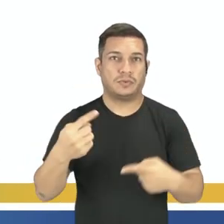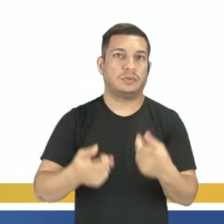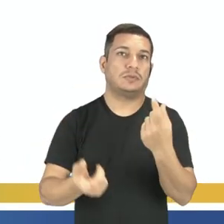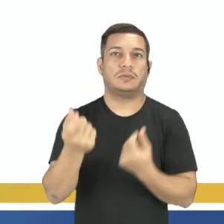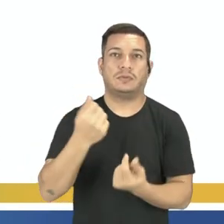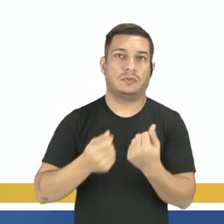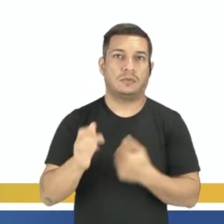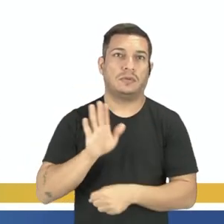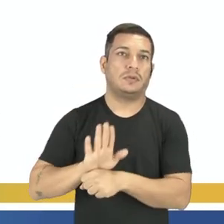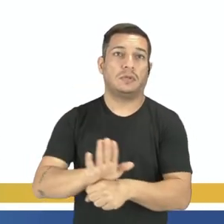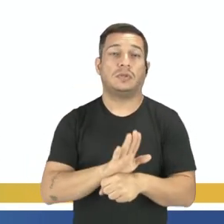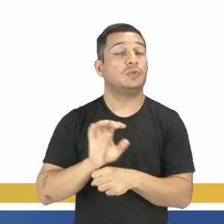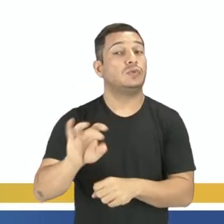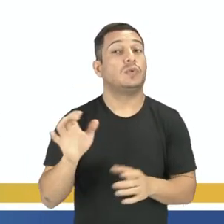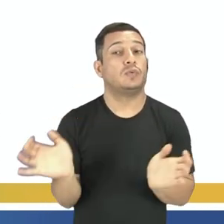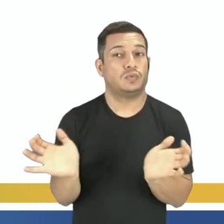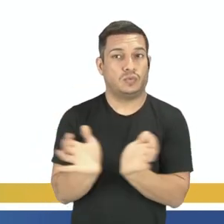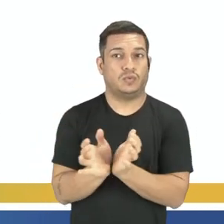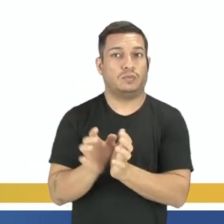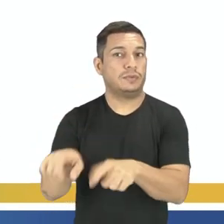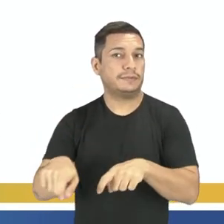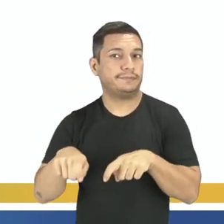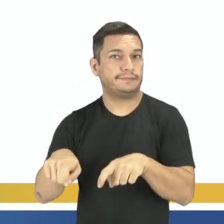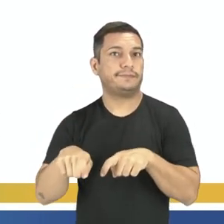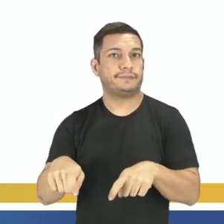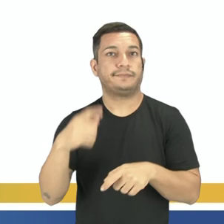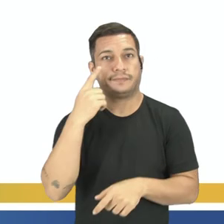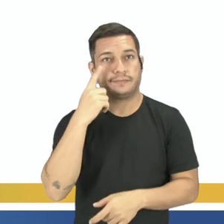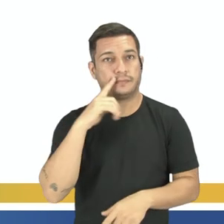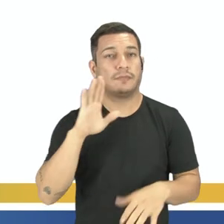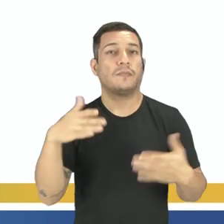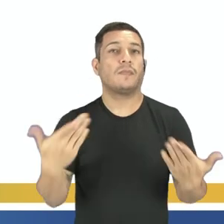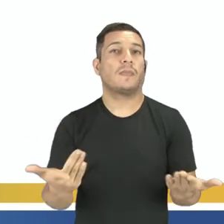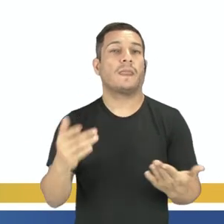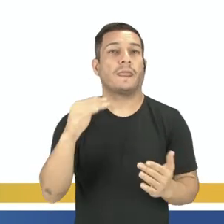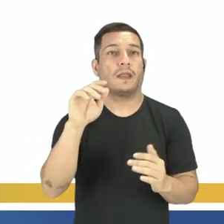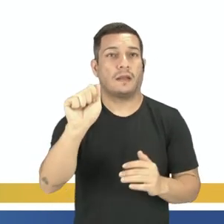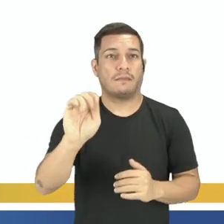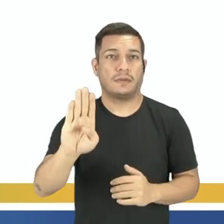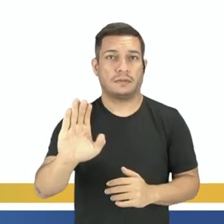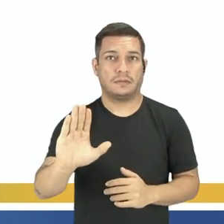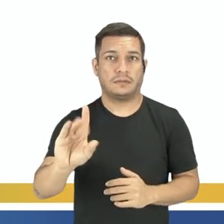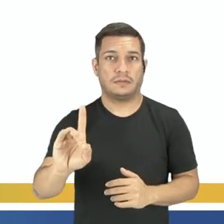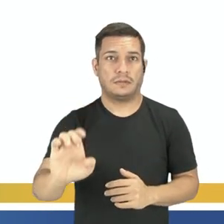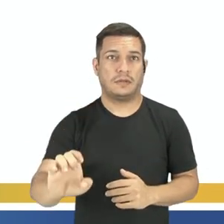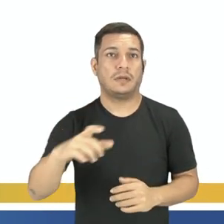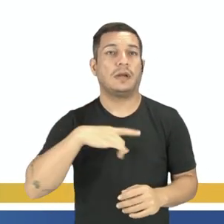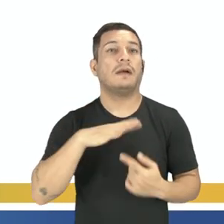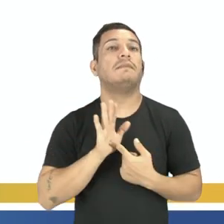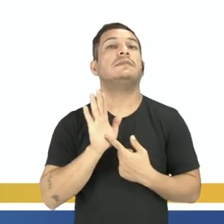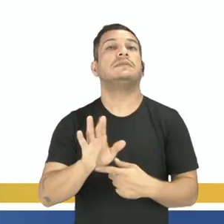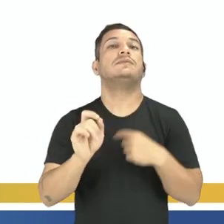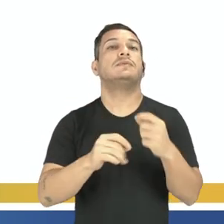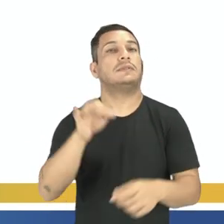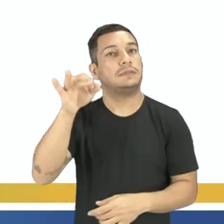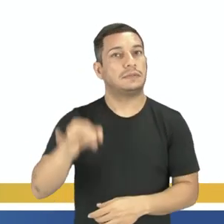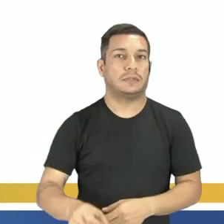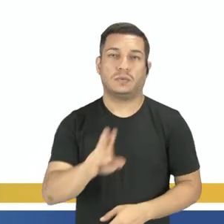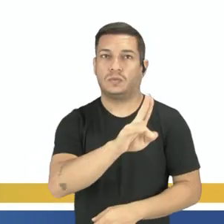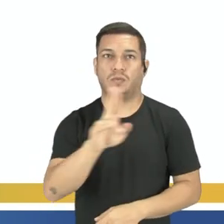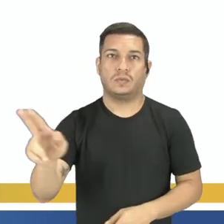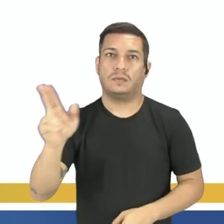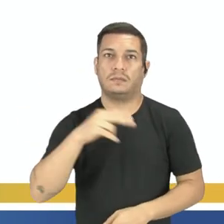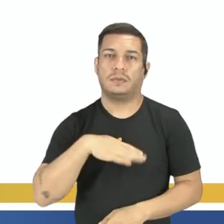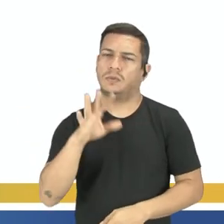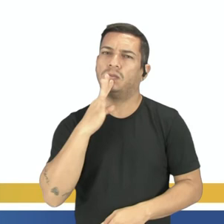beneficiava apenas as elites coloniais. Olha a pergunta. Qual das alternativas abaixo indica corretamente o nome